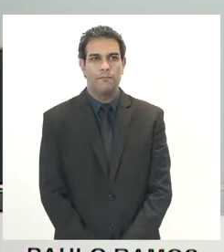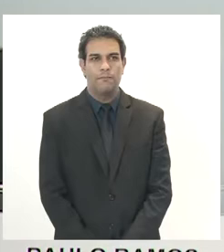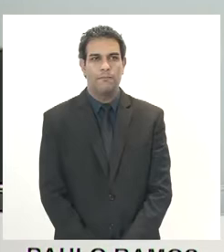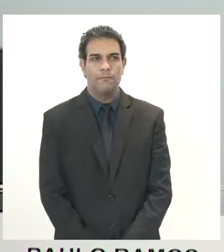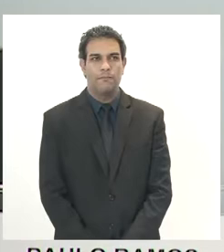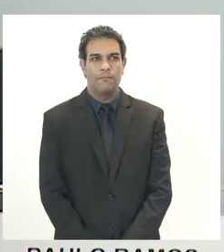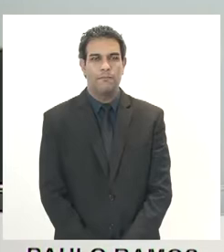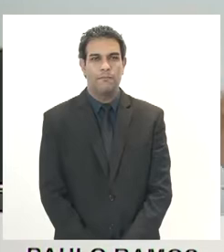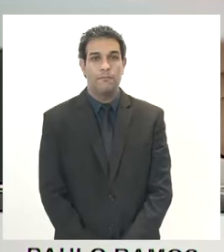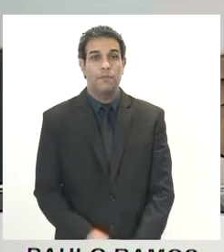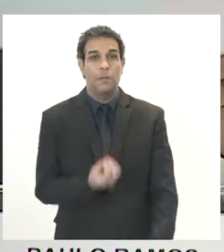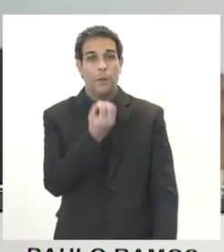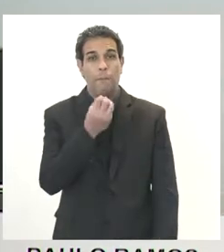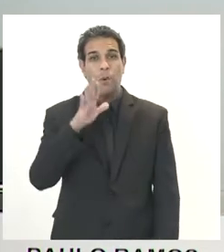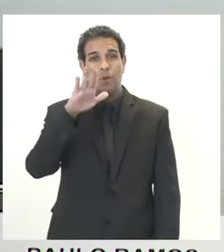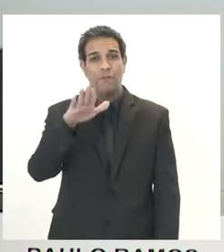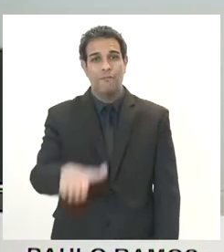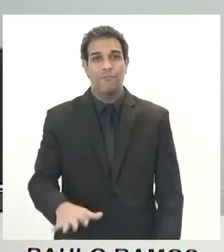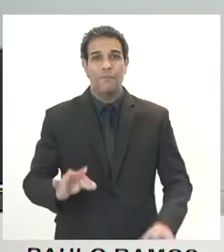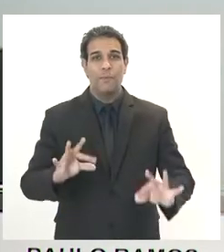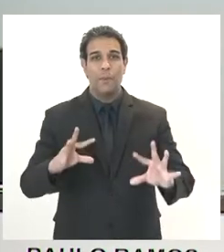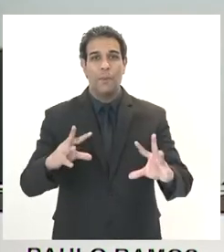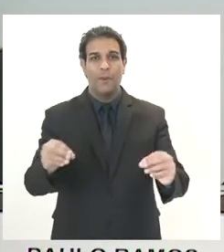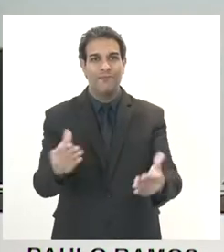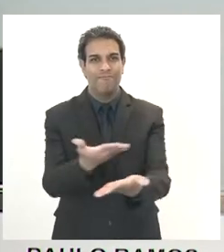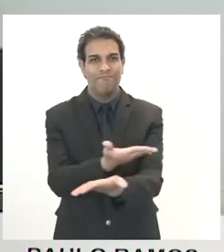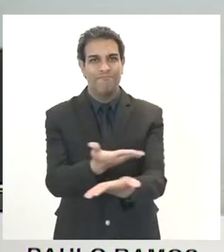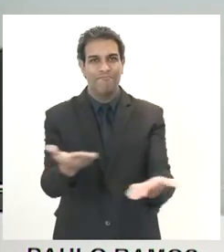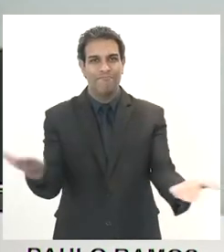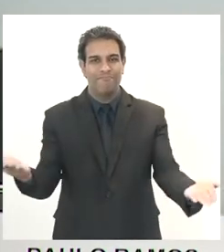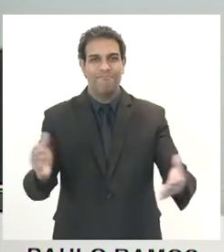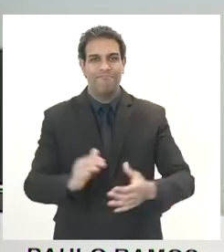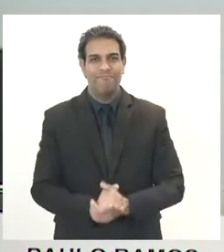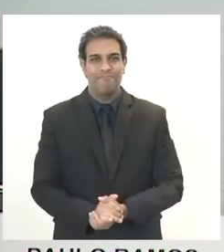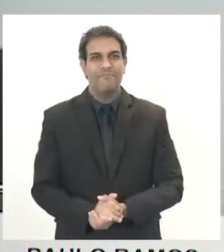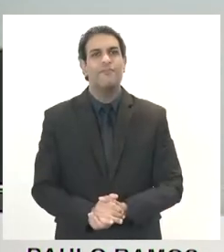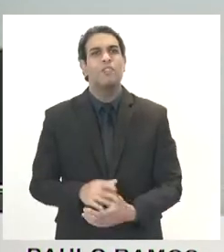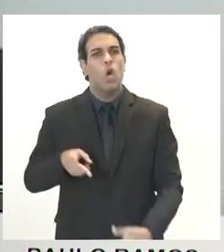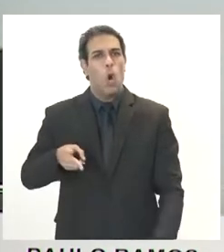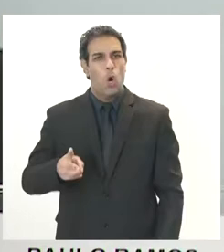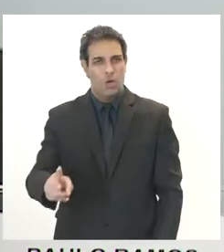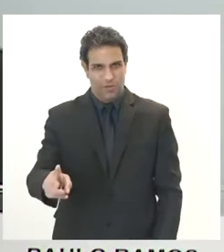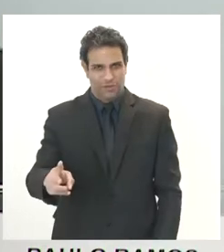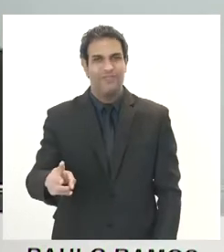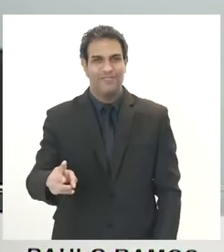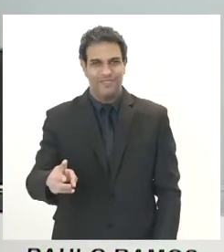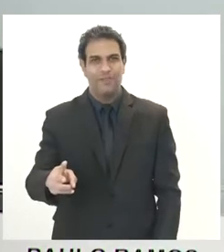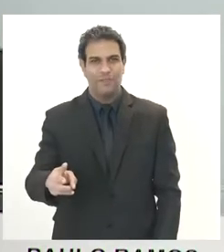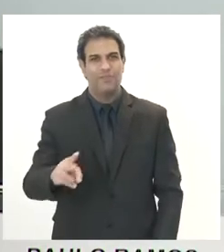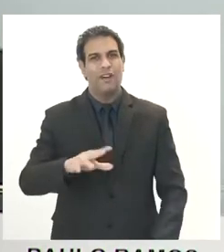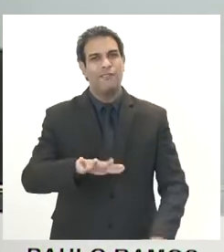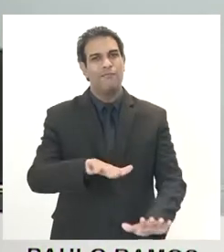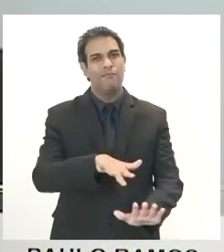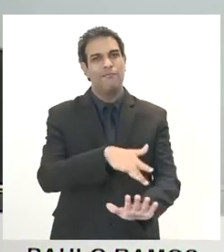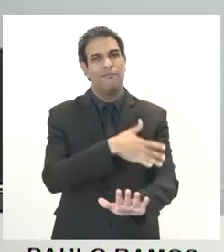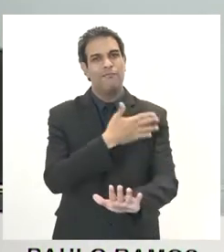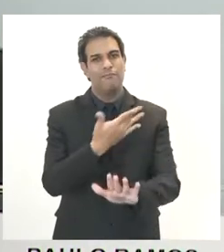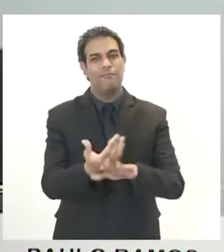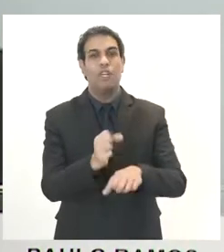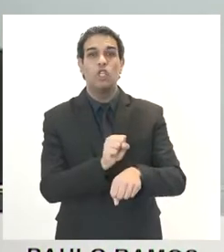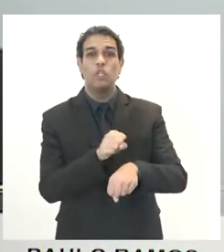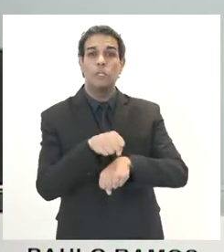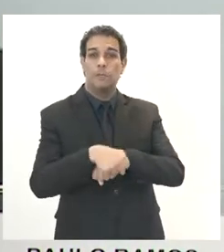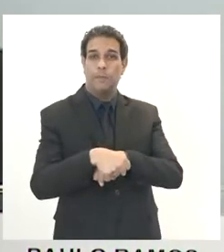Boa tarde a todos. Estamos dando continuidade ao seminário